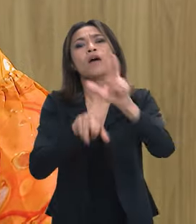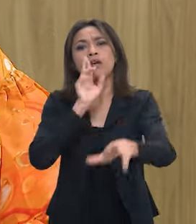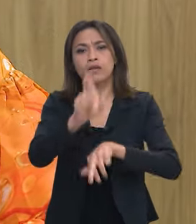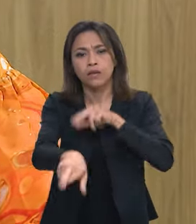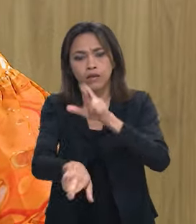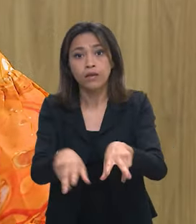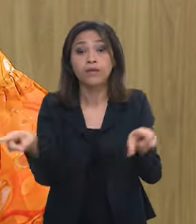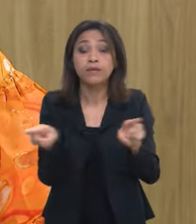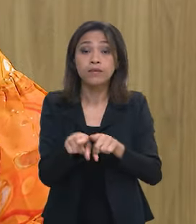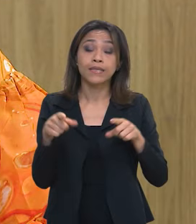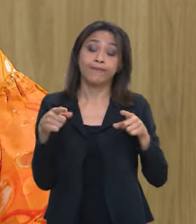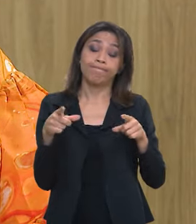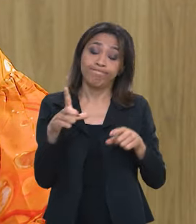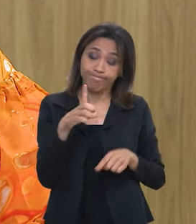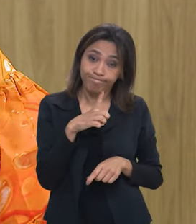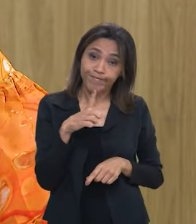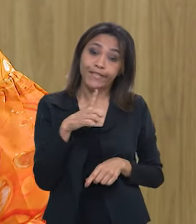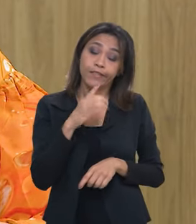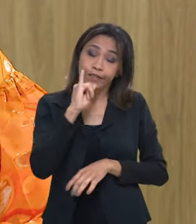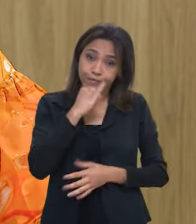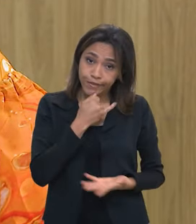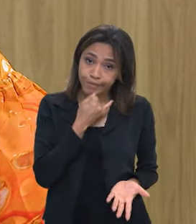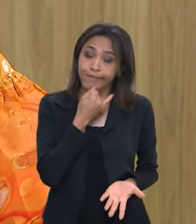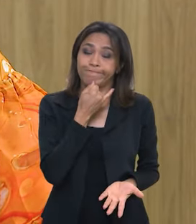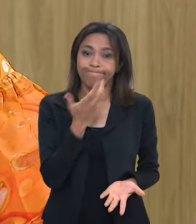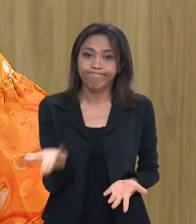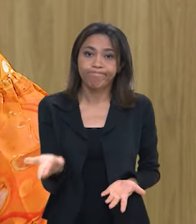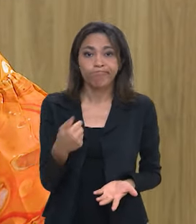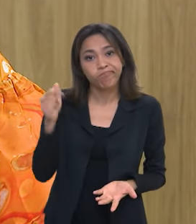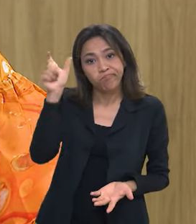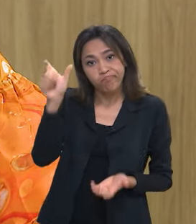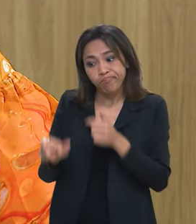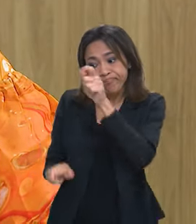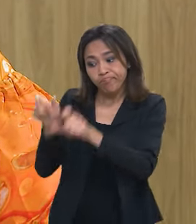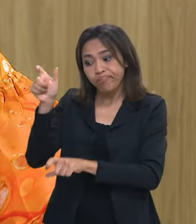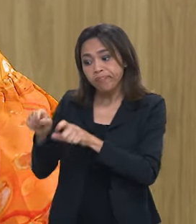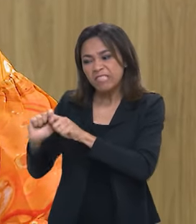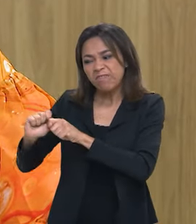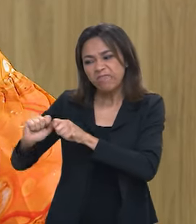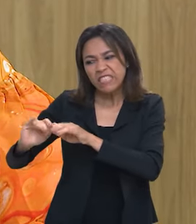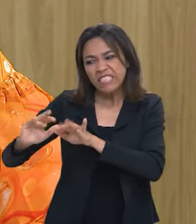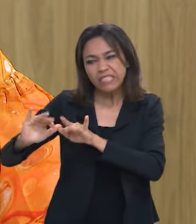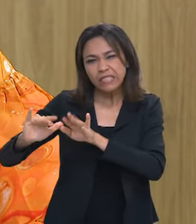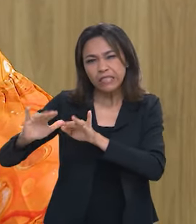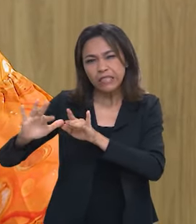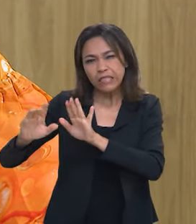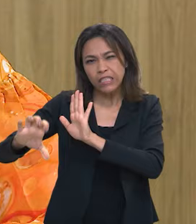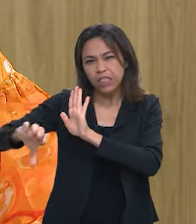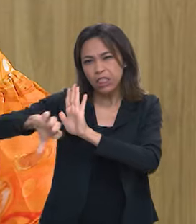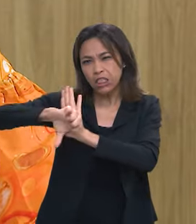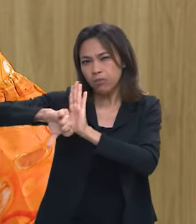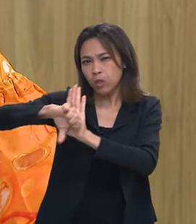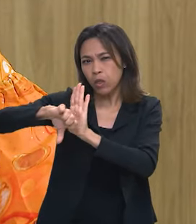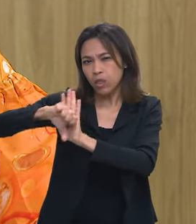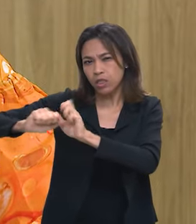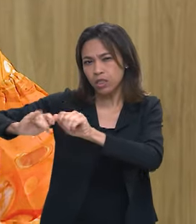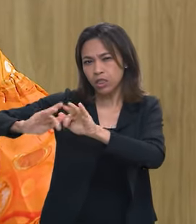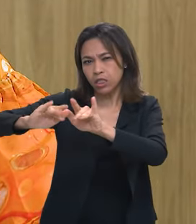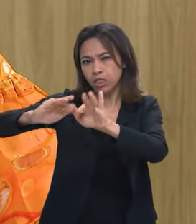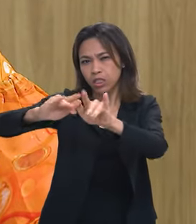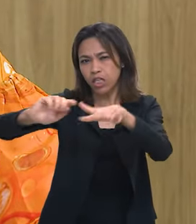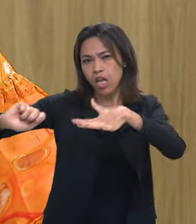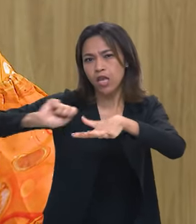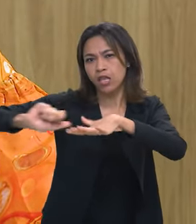e ao mesmo tempo existem infelizmente pessoas que propagam de uma maneira criminosa